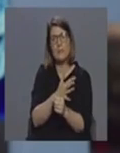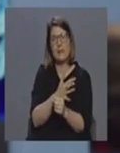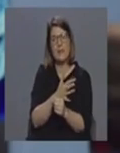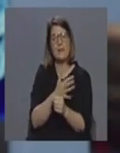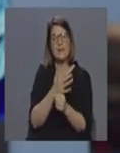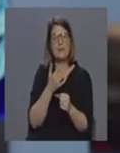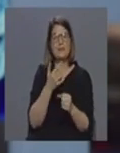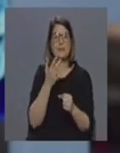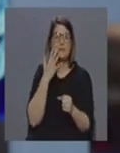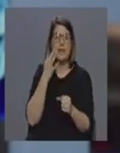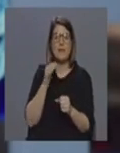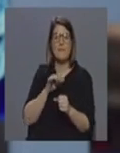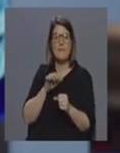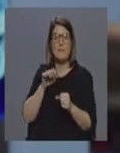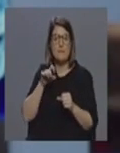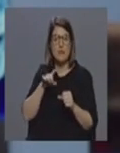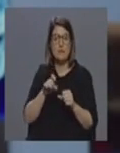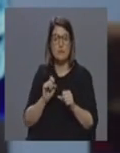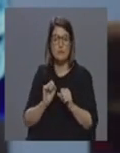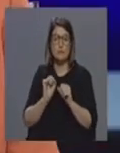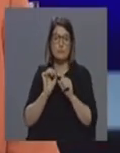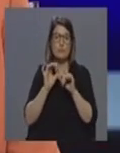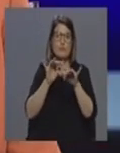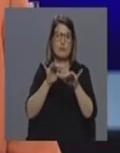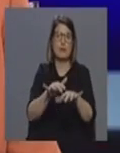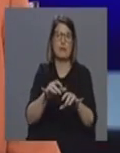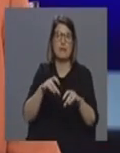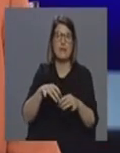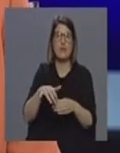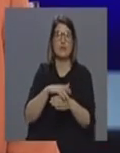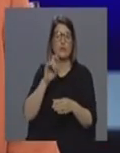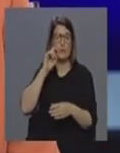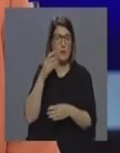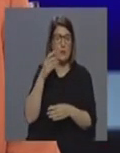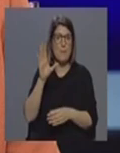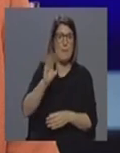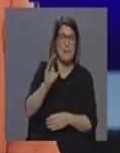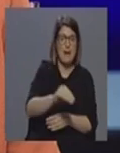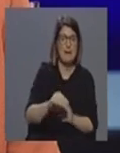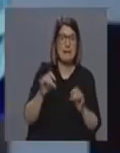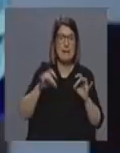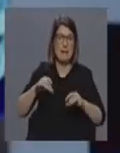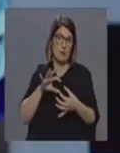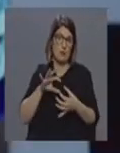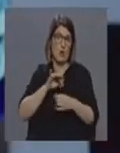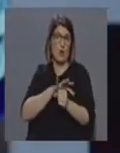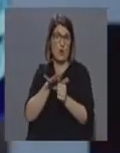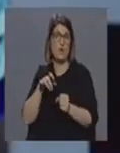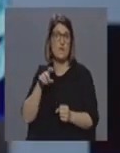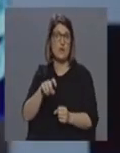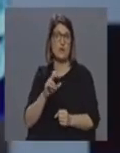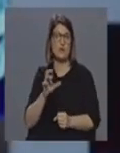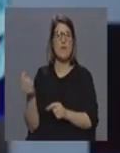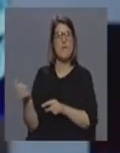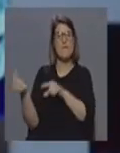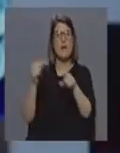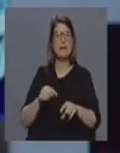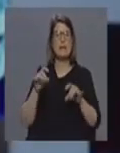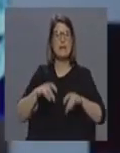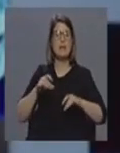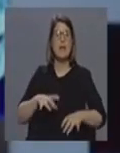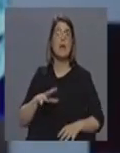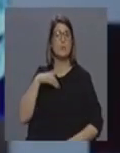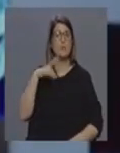entrada do vírus ou de mais casos suspeitos portadores do novo coronavírus aqui na região Portugal ainda está na